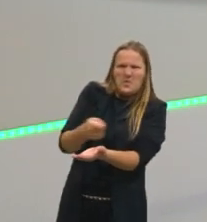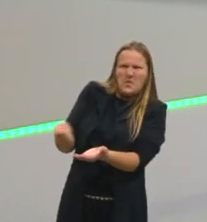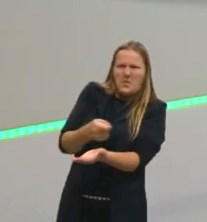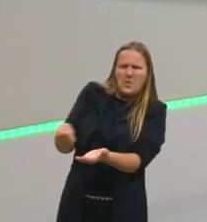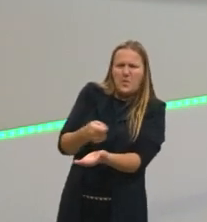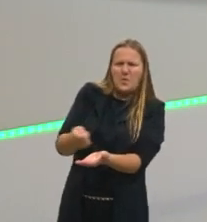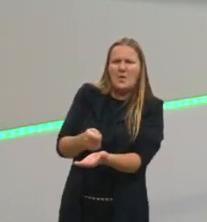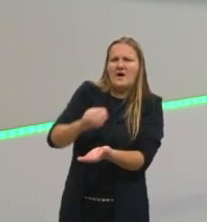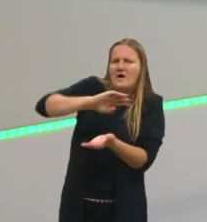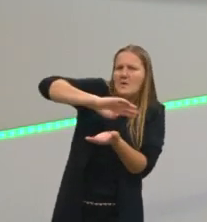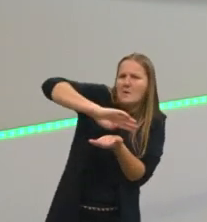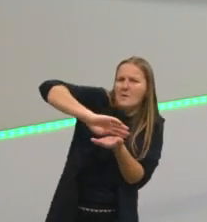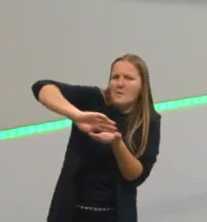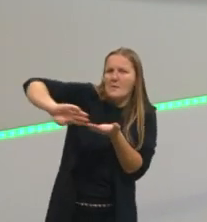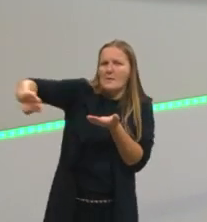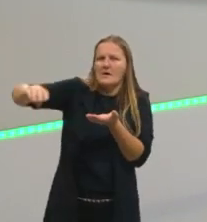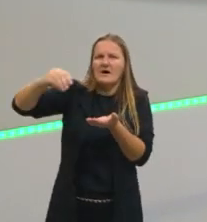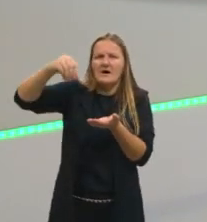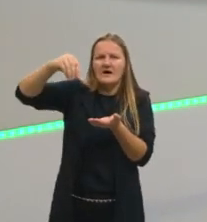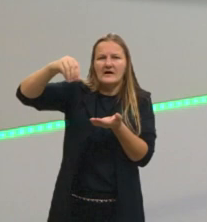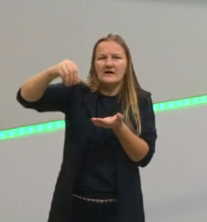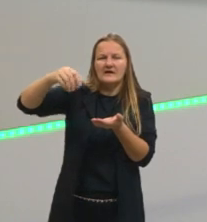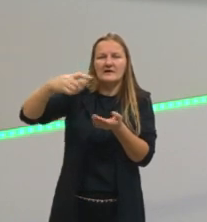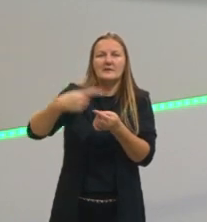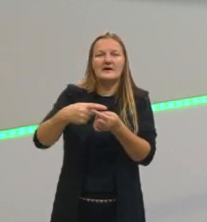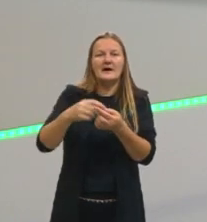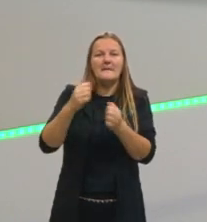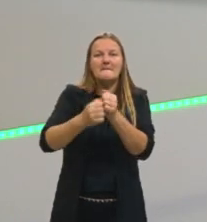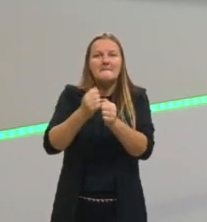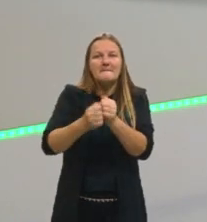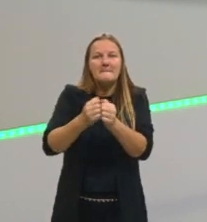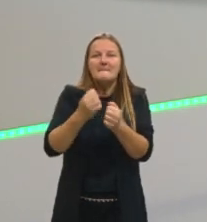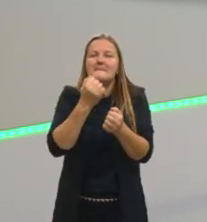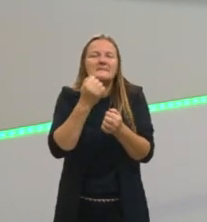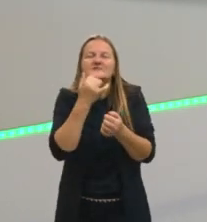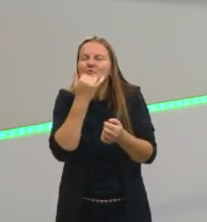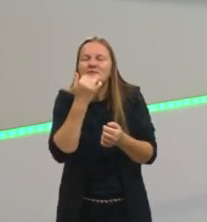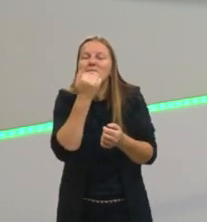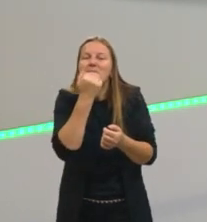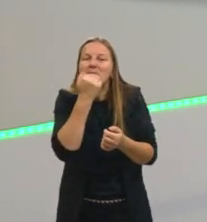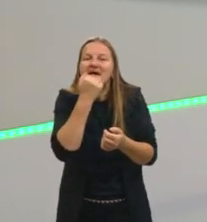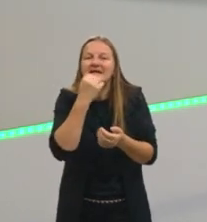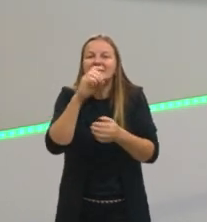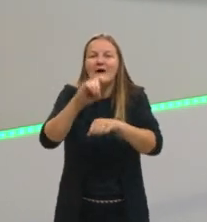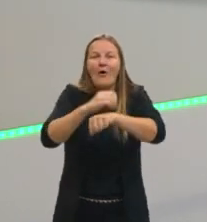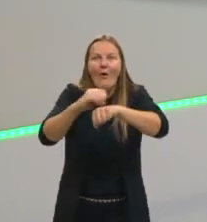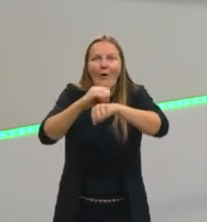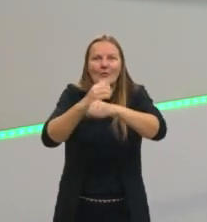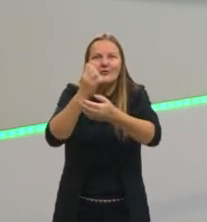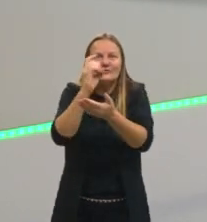remover a areia que é mais leve e vai ficar apenas as pedrinhas de ouro, que é o interessante no garimpo.